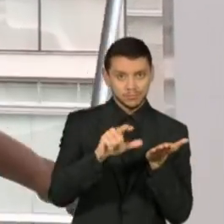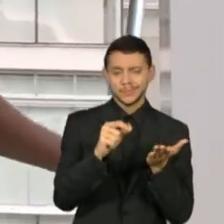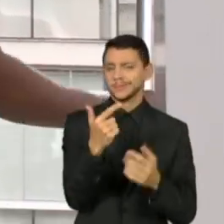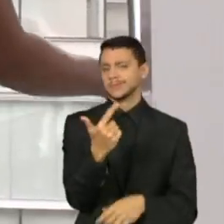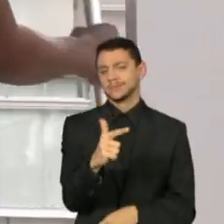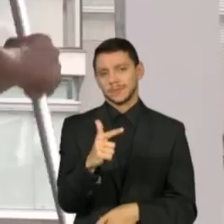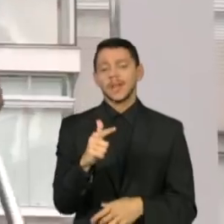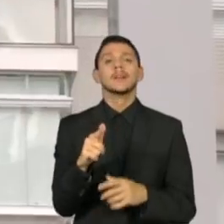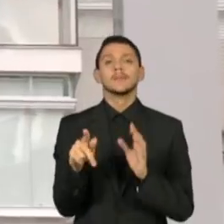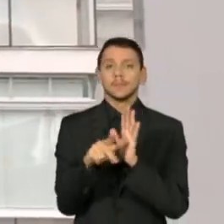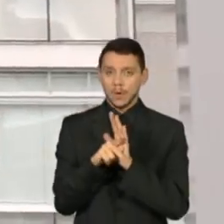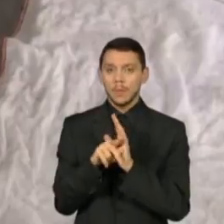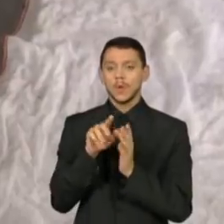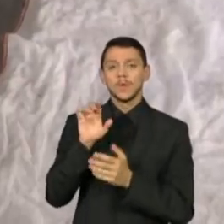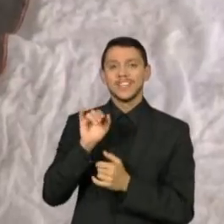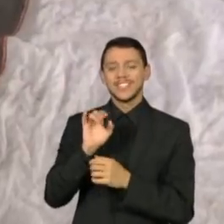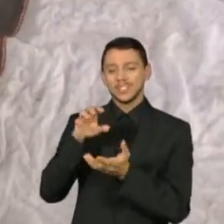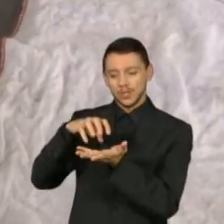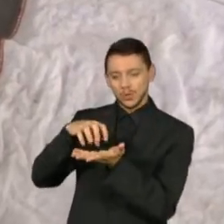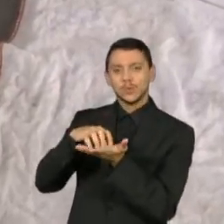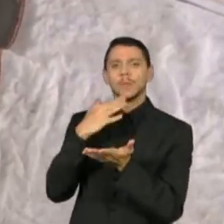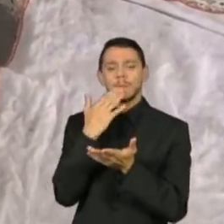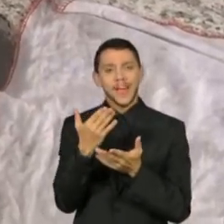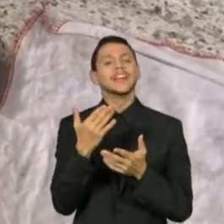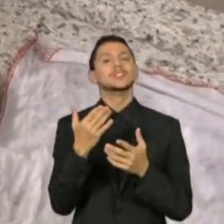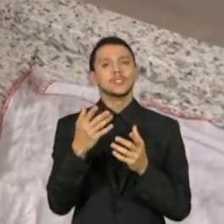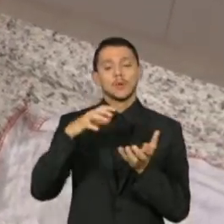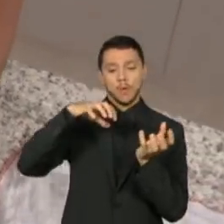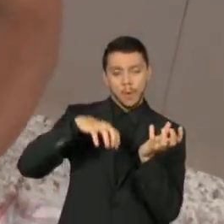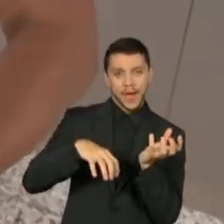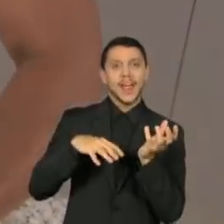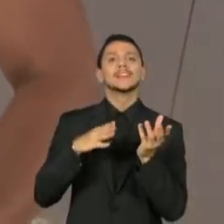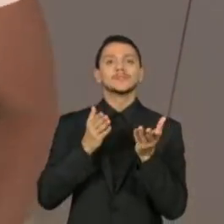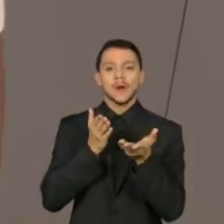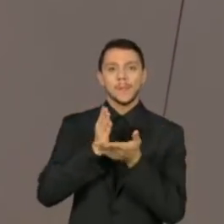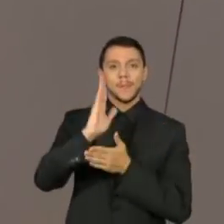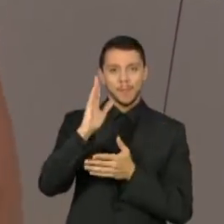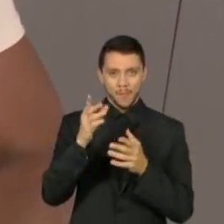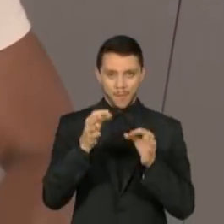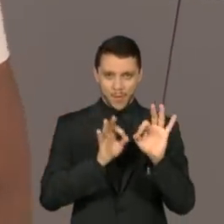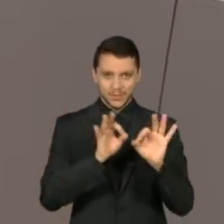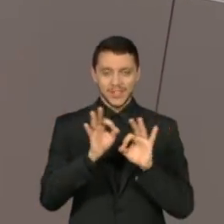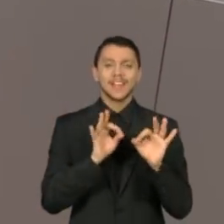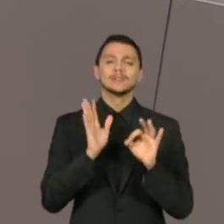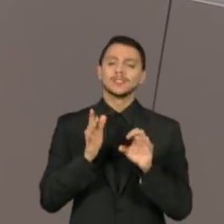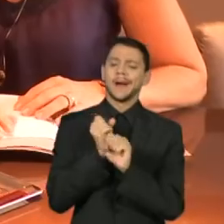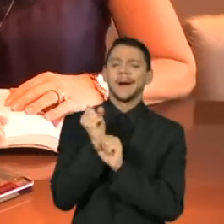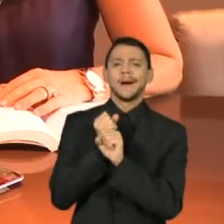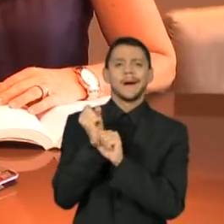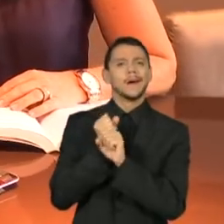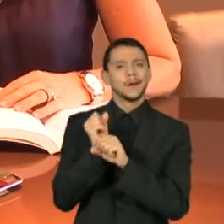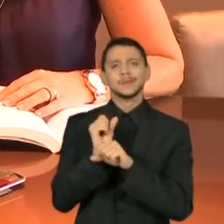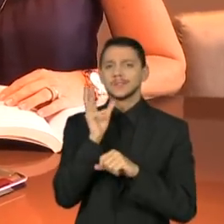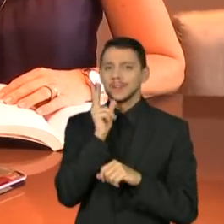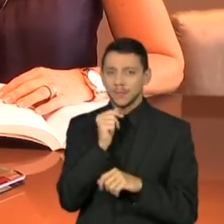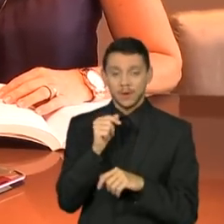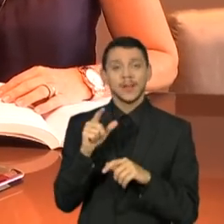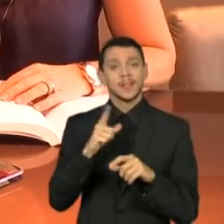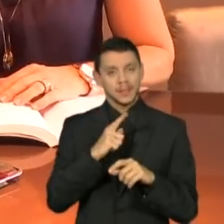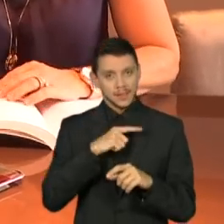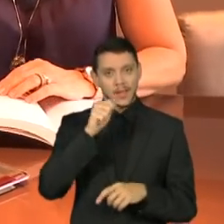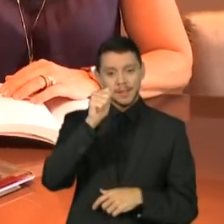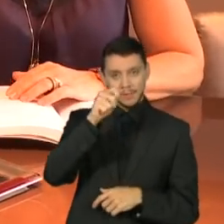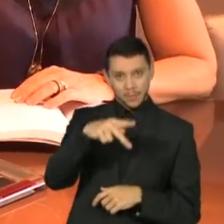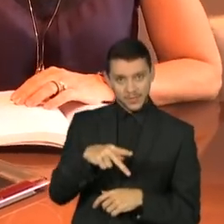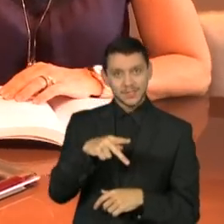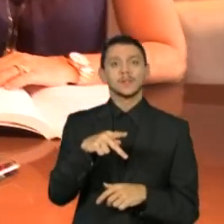tramitam há anos no Congresso. Um deles permite a renegociação de dívidas das contribuições das patroas à previdência dos empregados